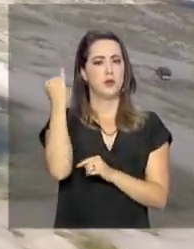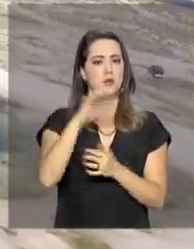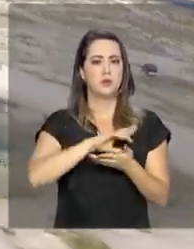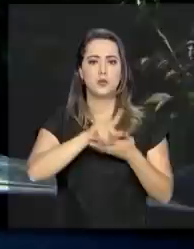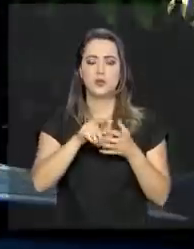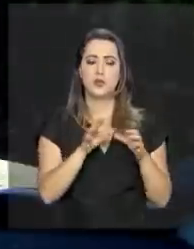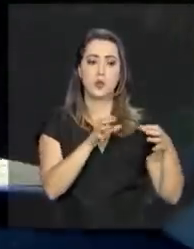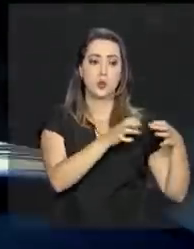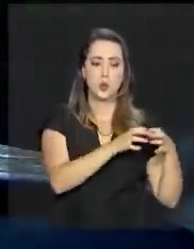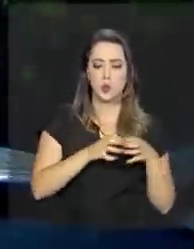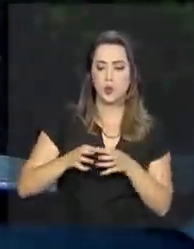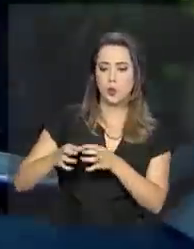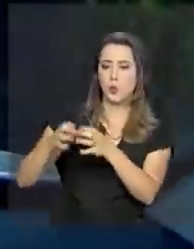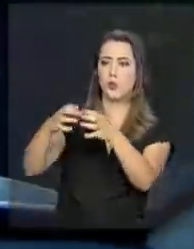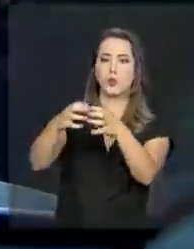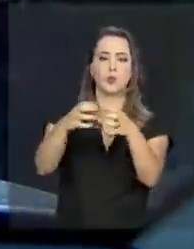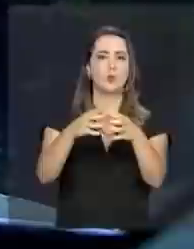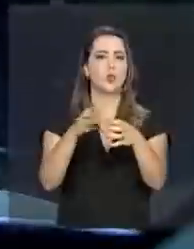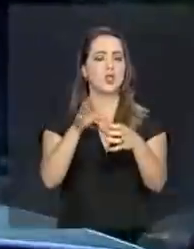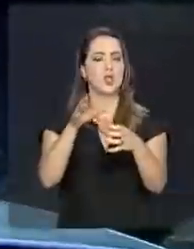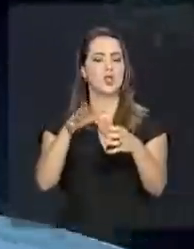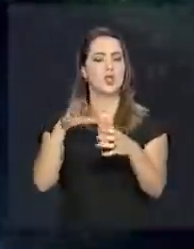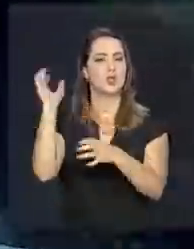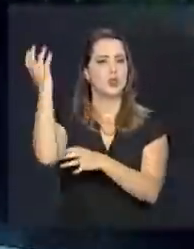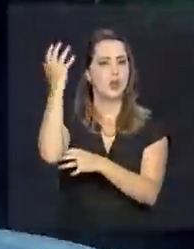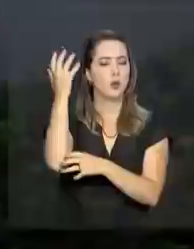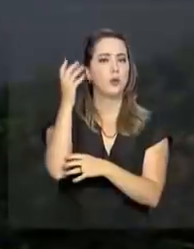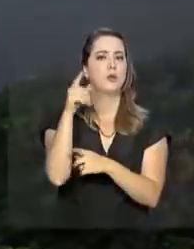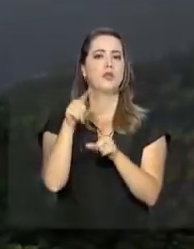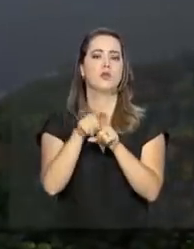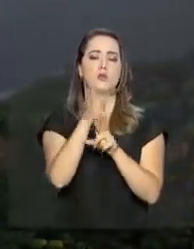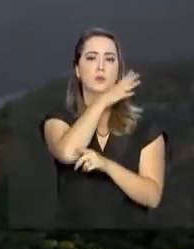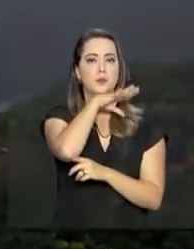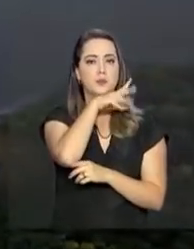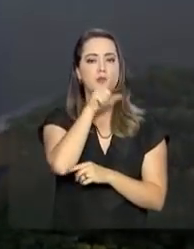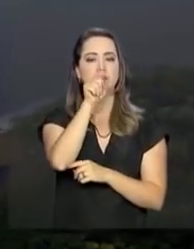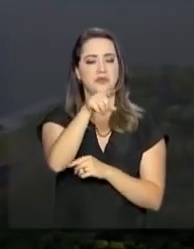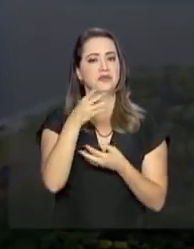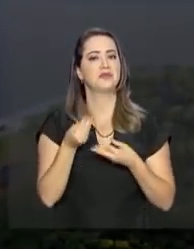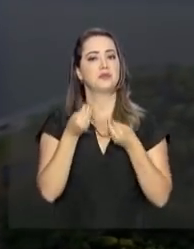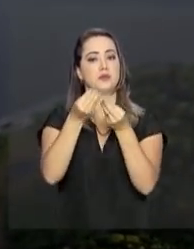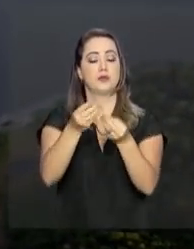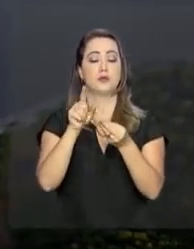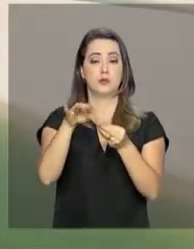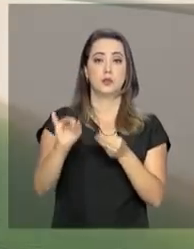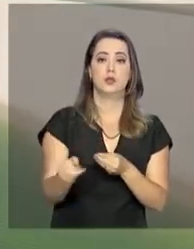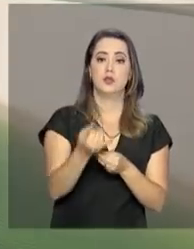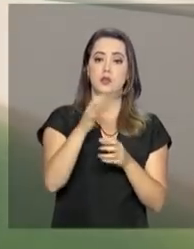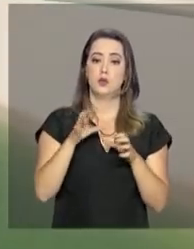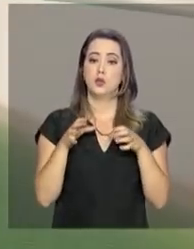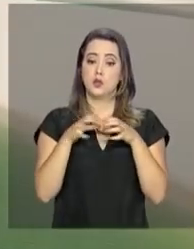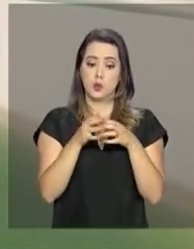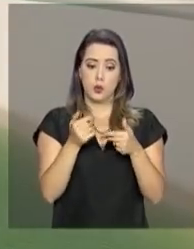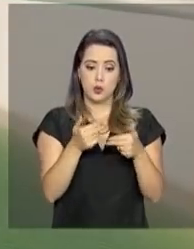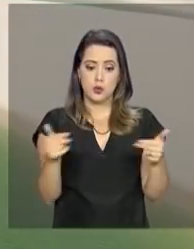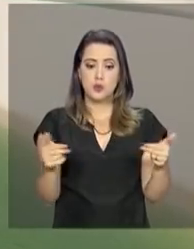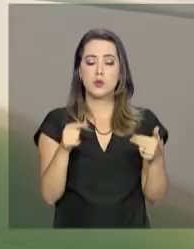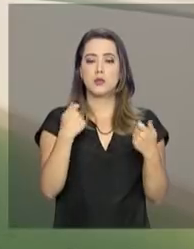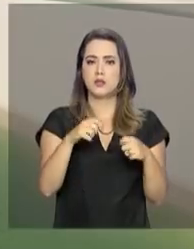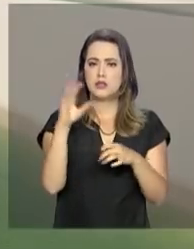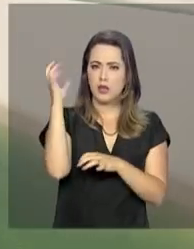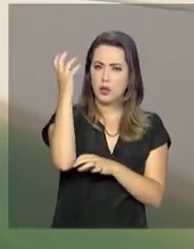diversa. A existência de um parque nacional nessa região dá uma chance para que esses organismos possam ter uma